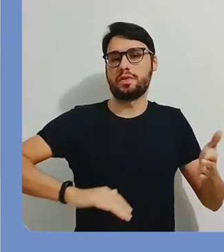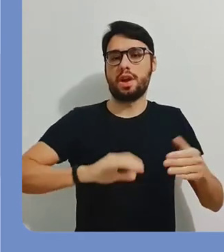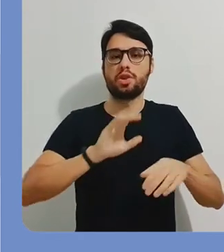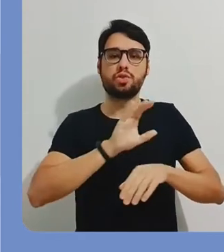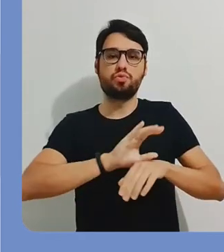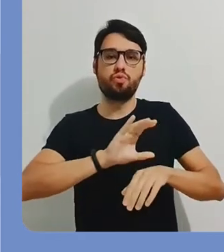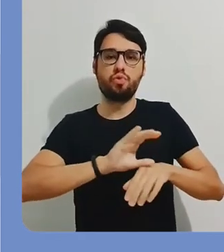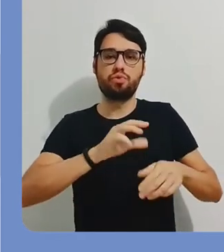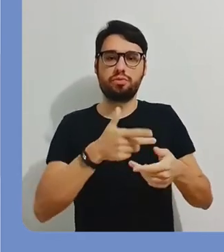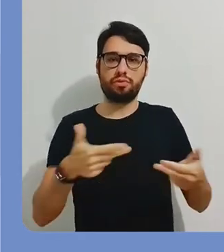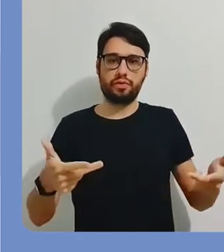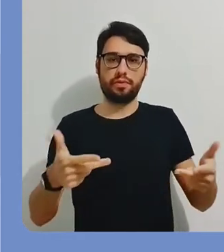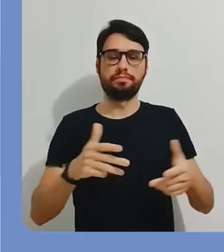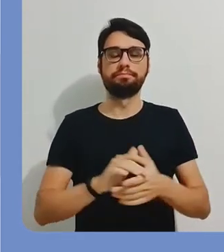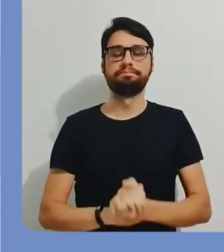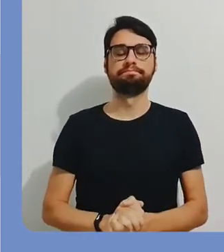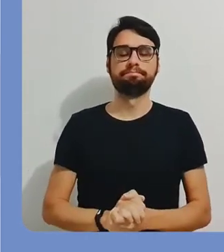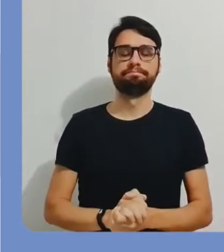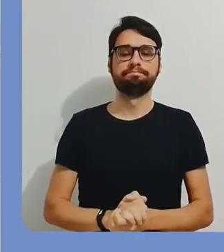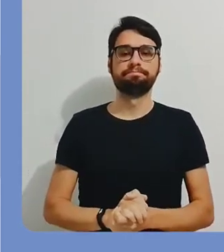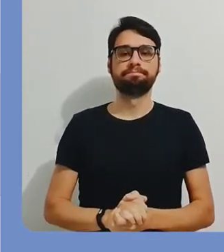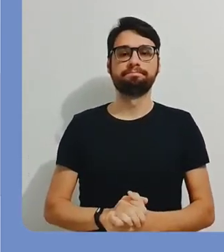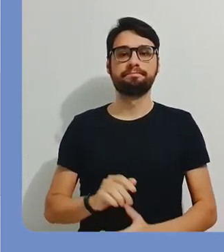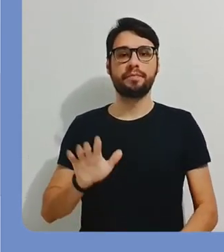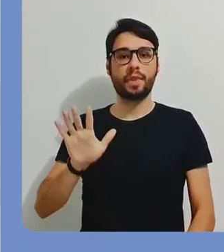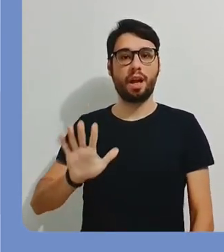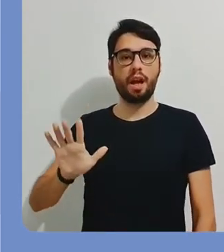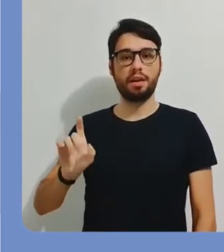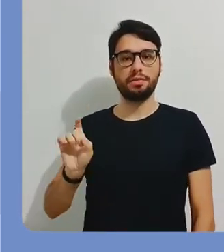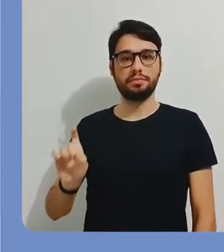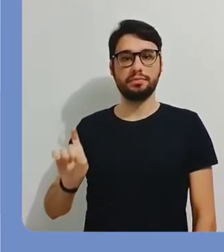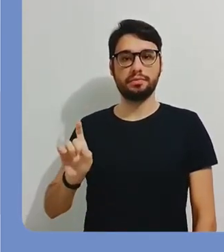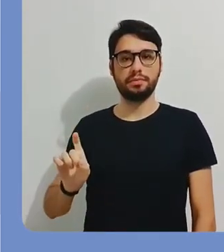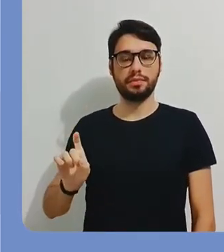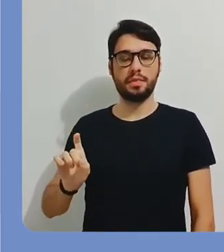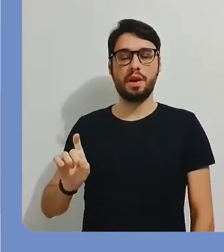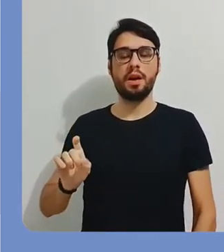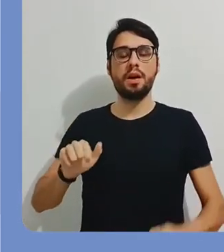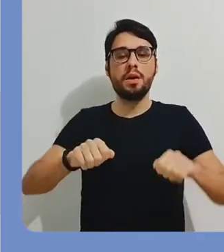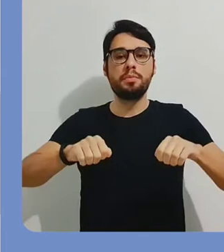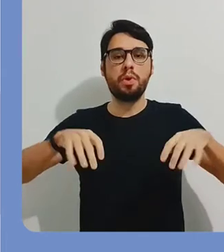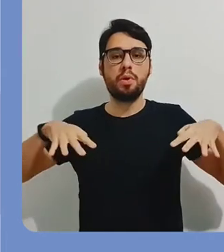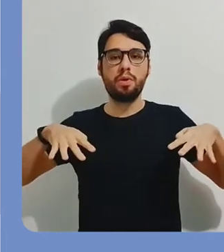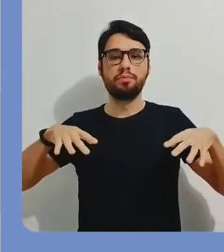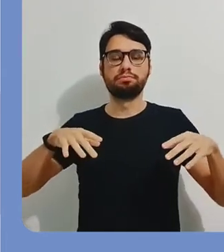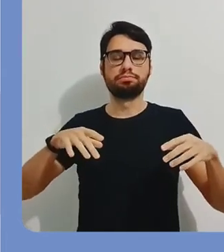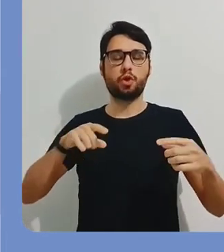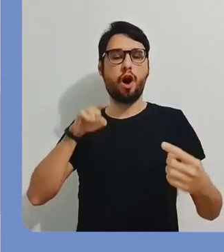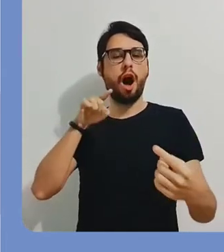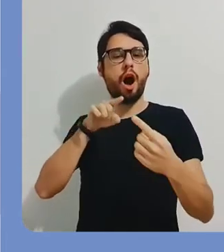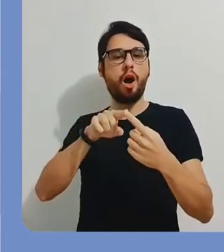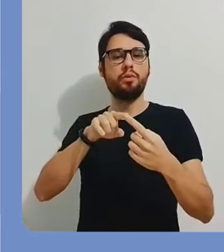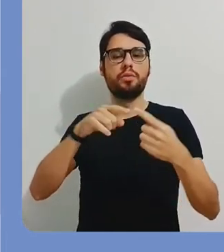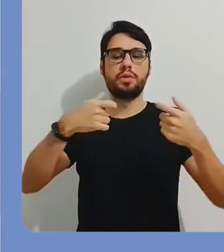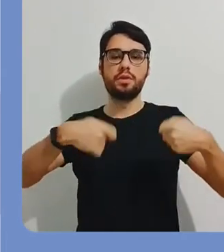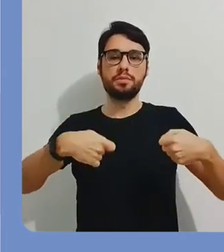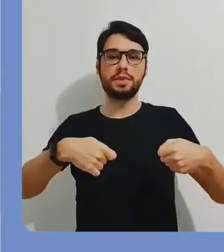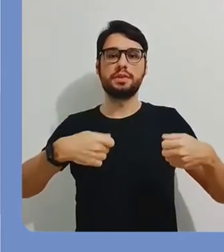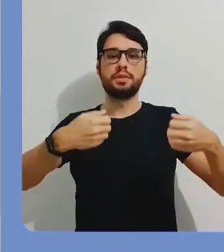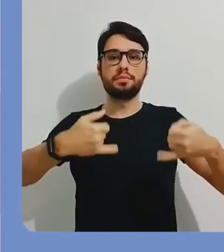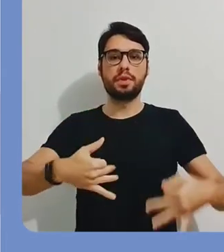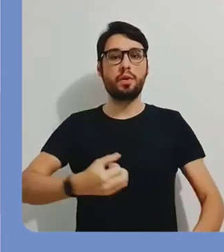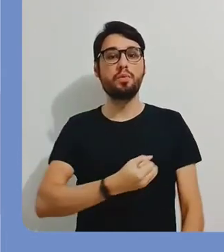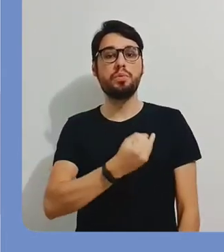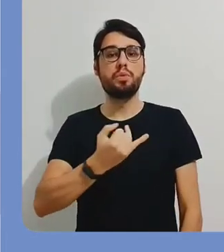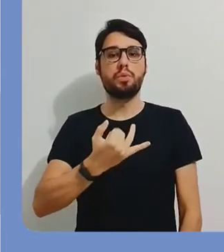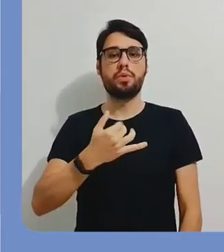colocar uma breve descrição da atividade. No campo público-alvo, você precisa fornecer um número aproximado de